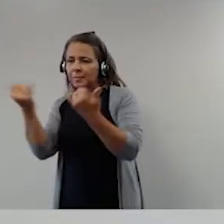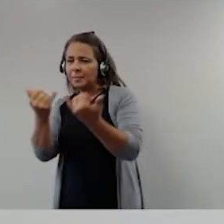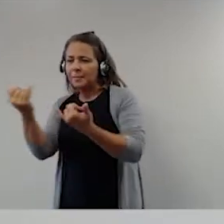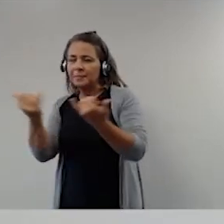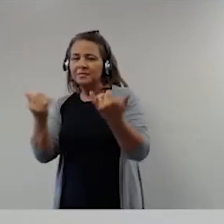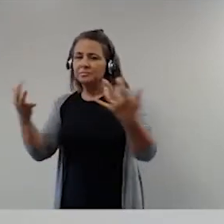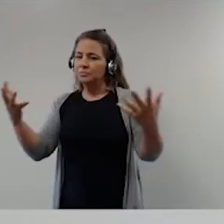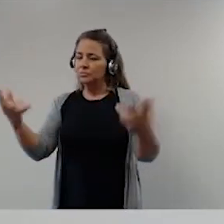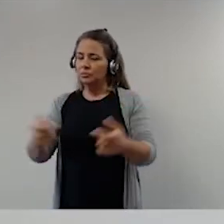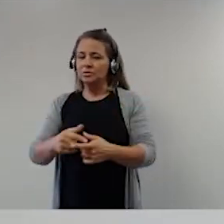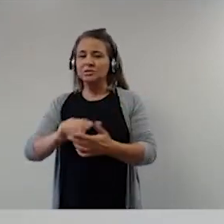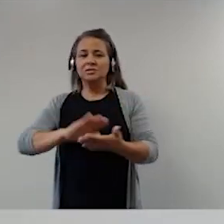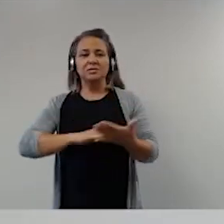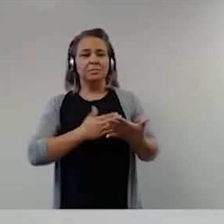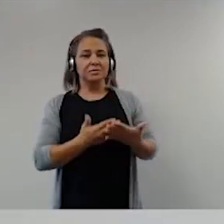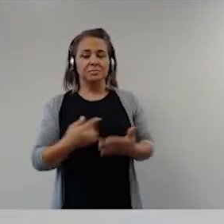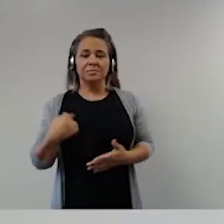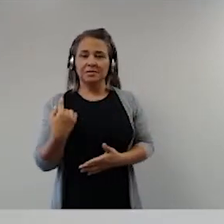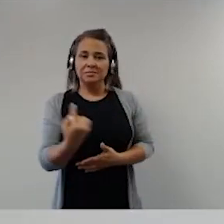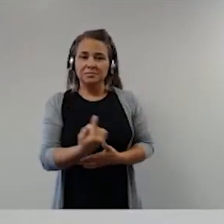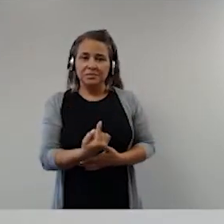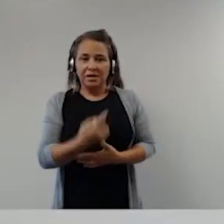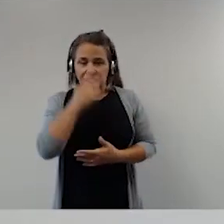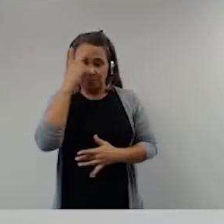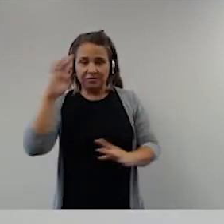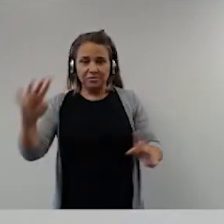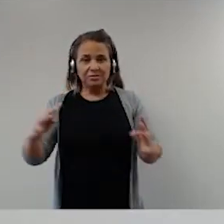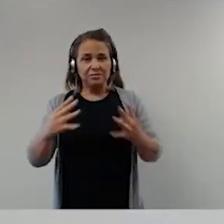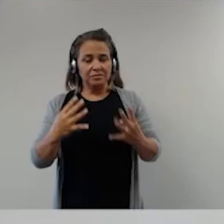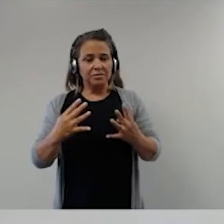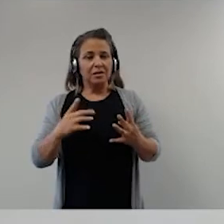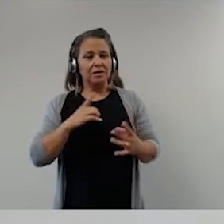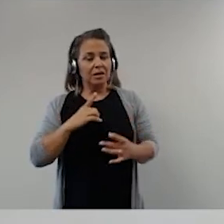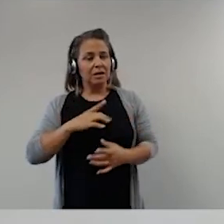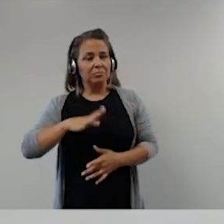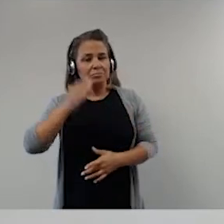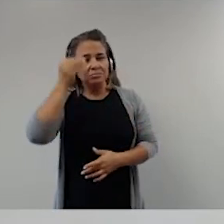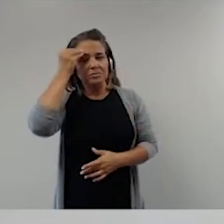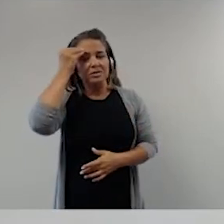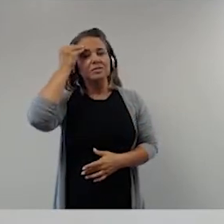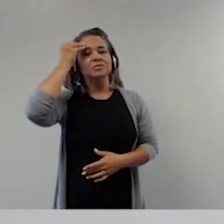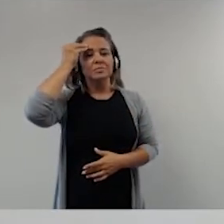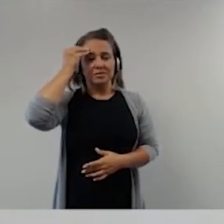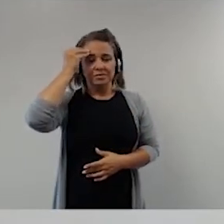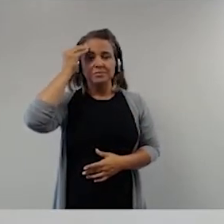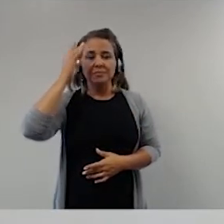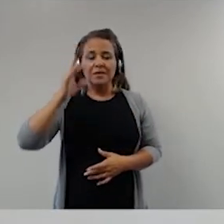interpretações, até para que quem está nos assistindo forme o seu consentimento,